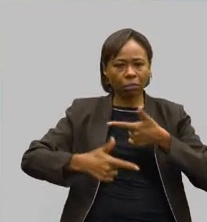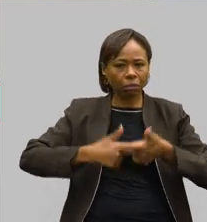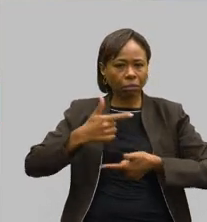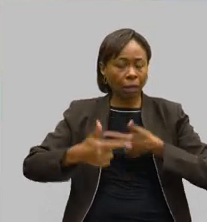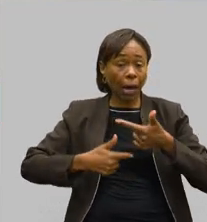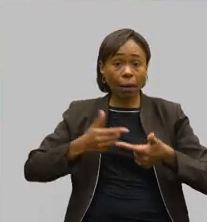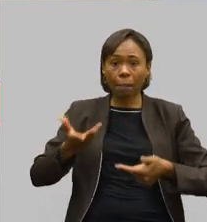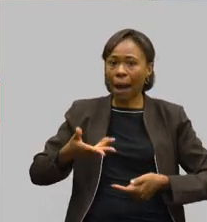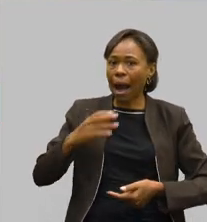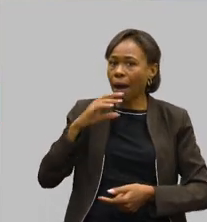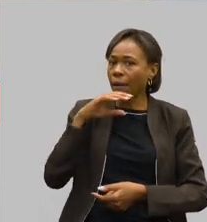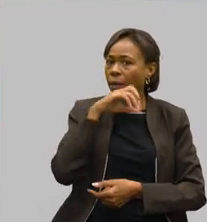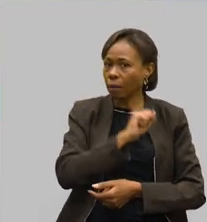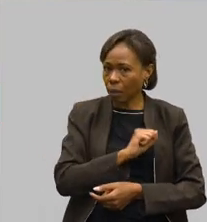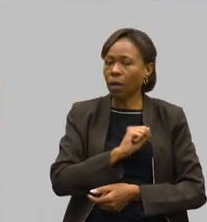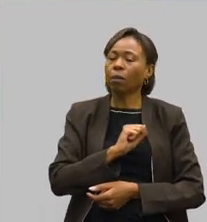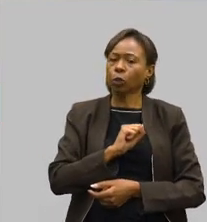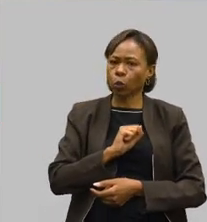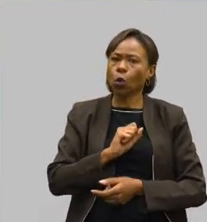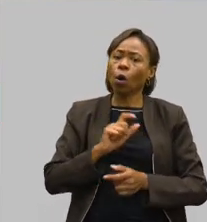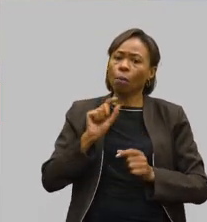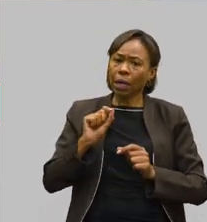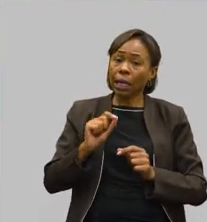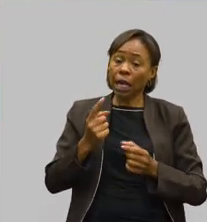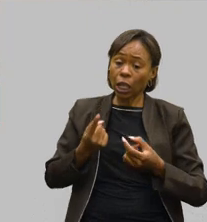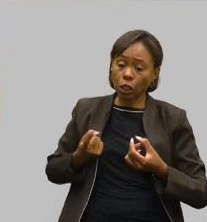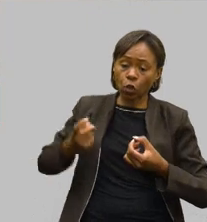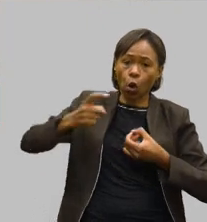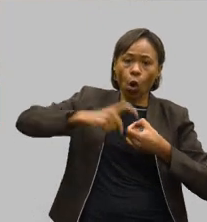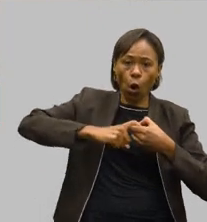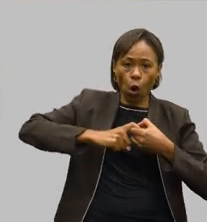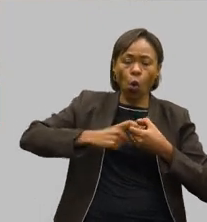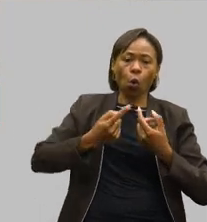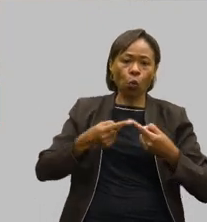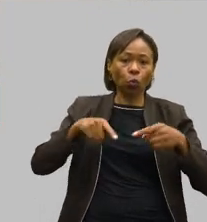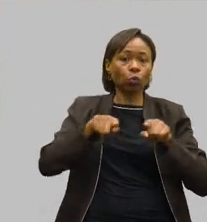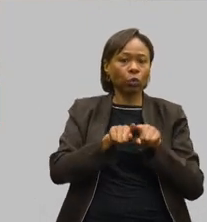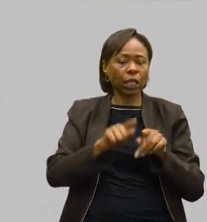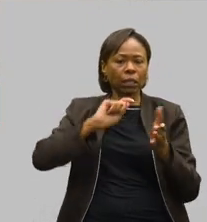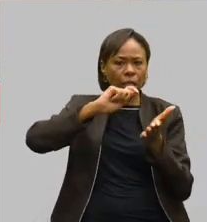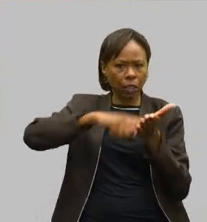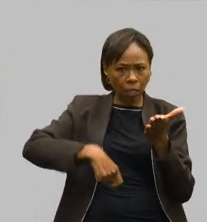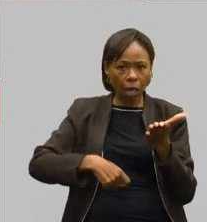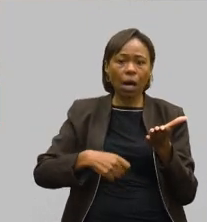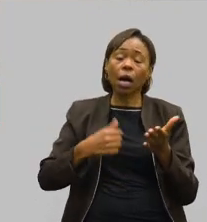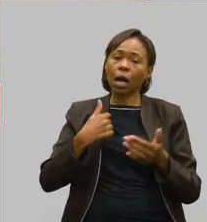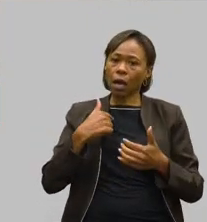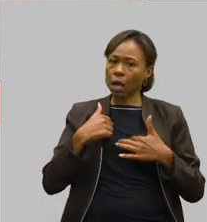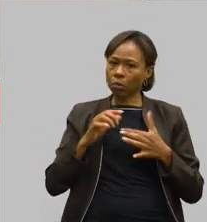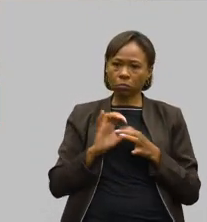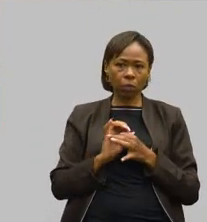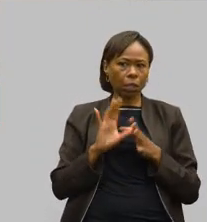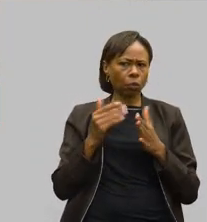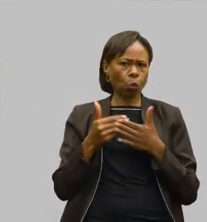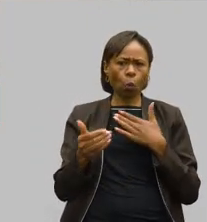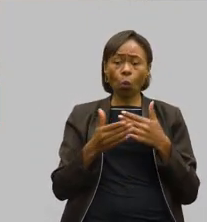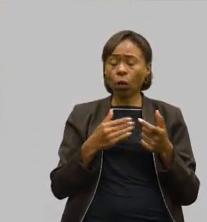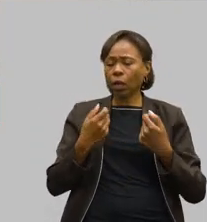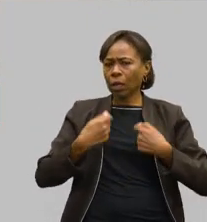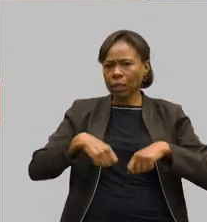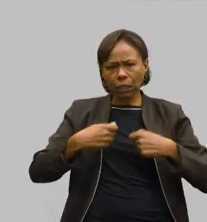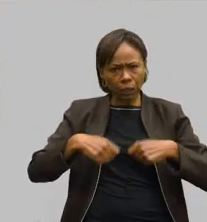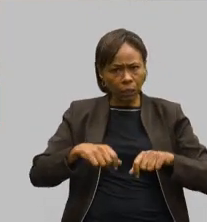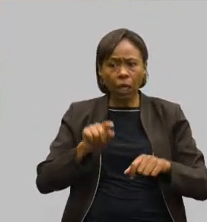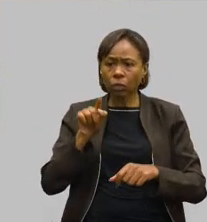celeridade à execução desses convênios e à assinatura dos convênios e aqui eu me coloco à disposição a qualquer demanda que o